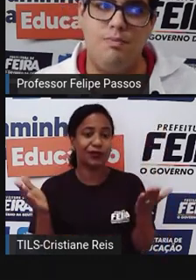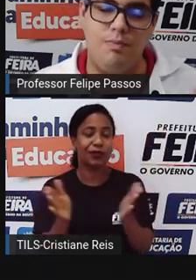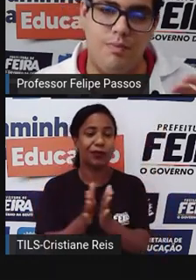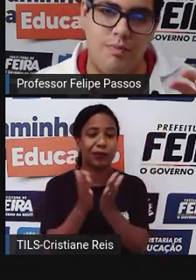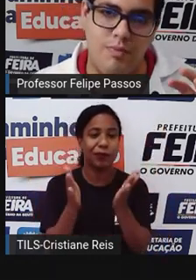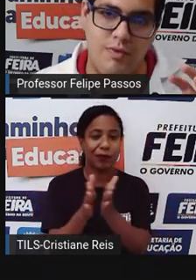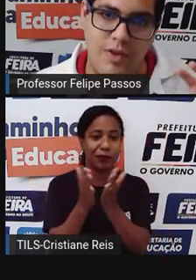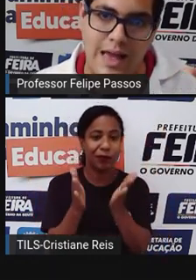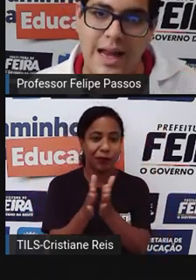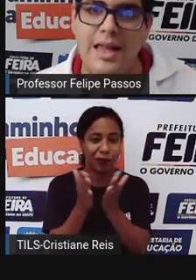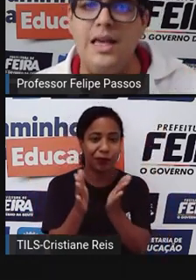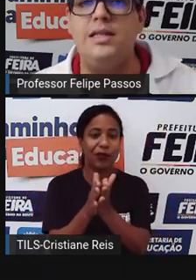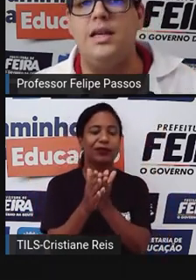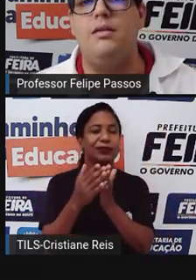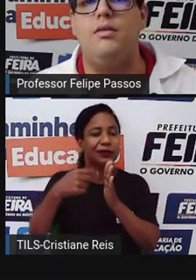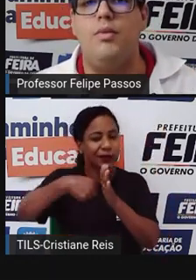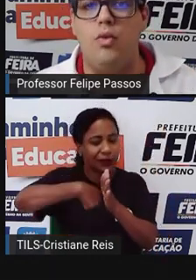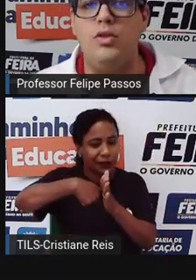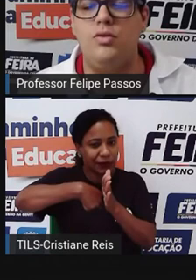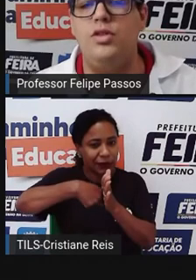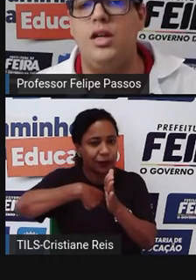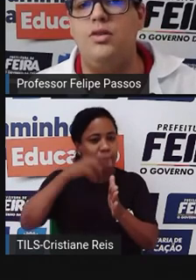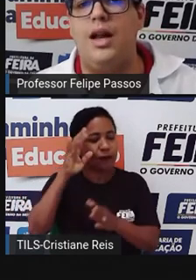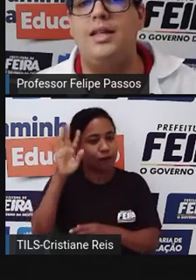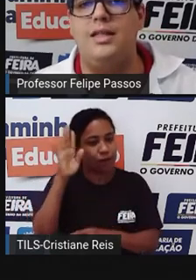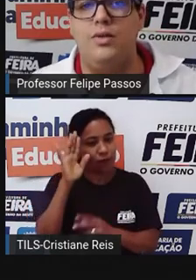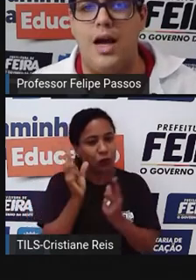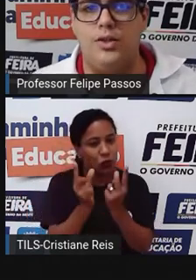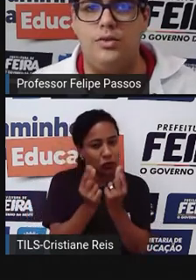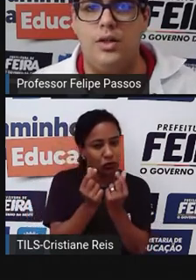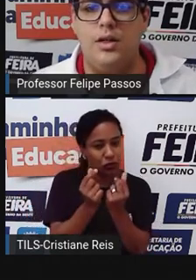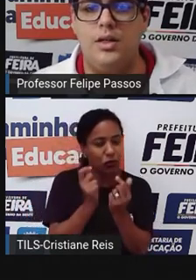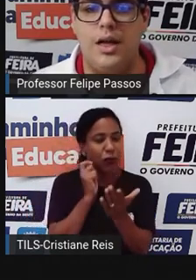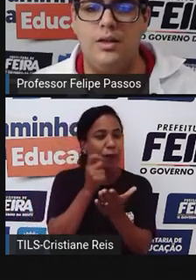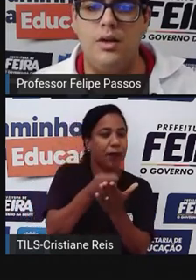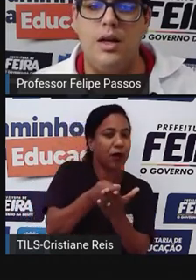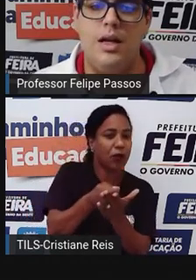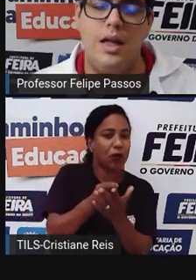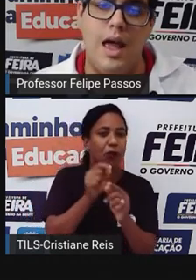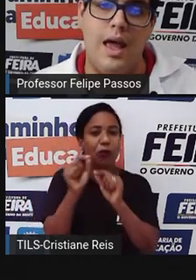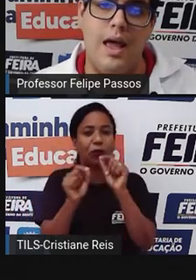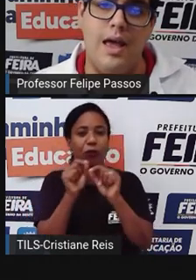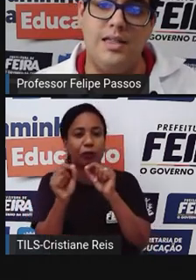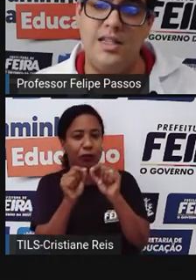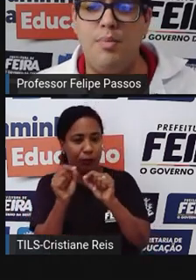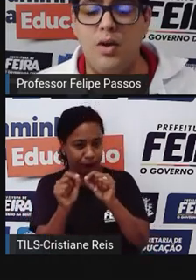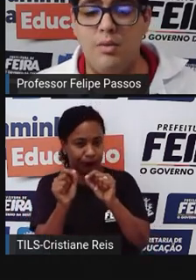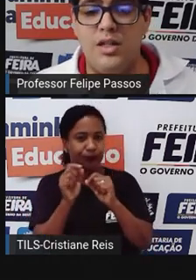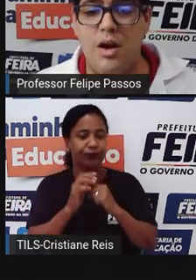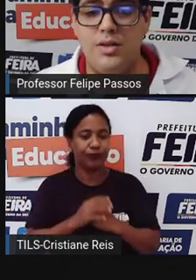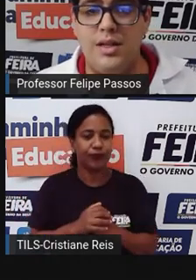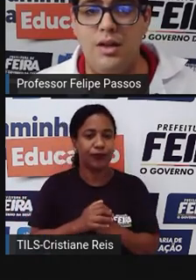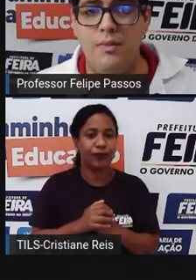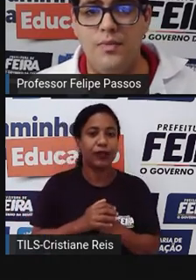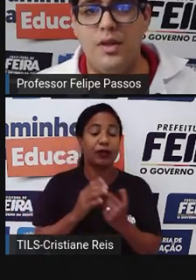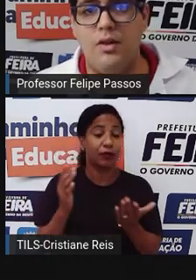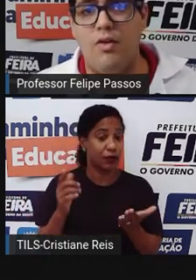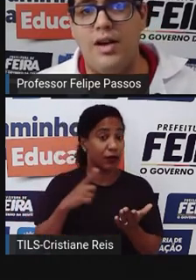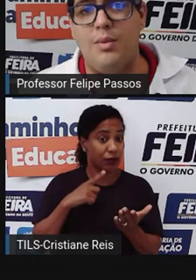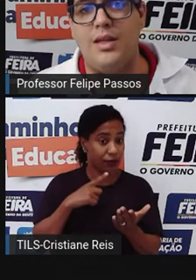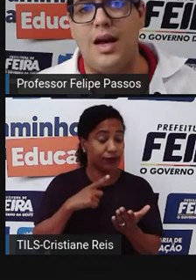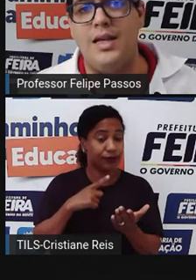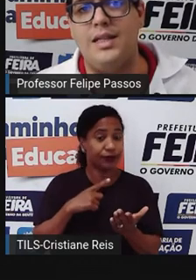elas analisem onde o dinheiro dela está sendo gasto, certo? Existem programas de auxílio